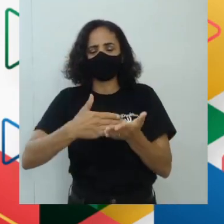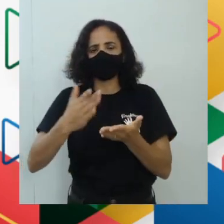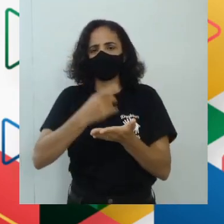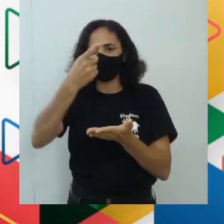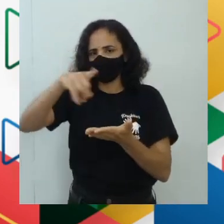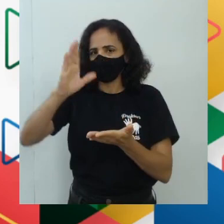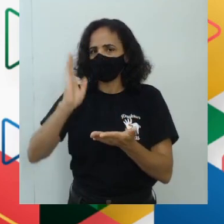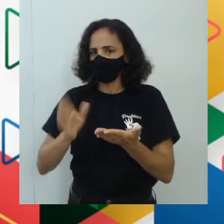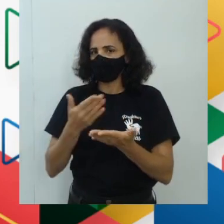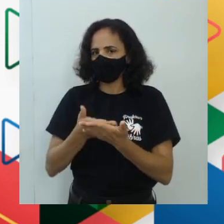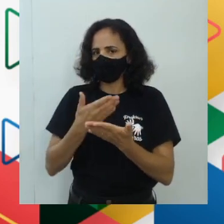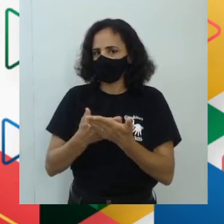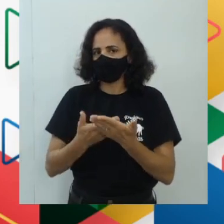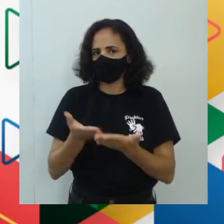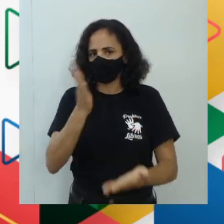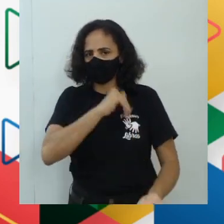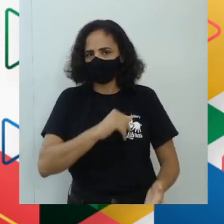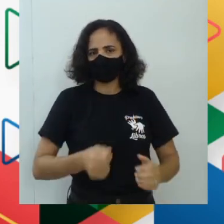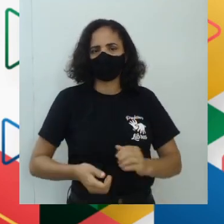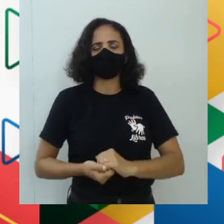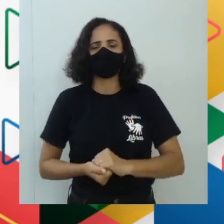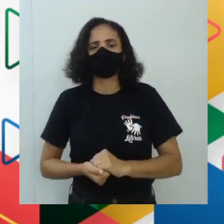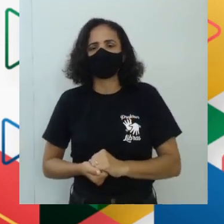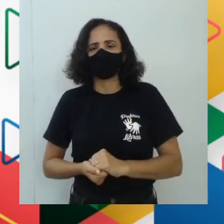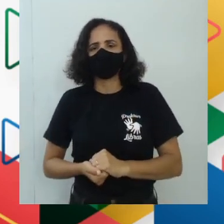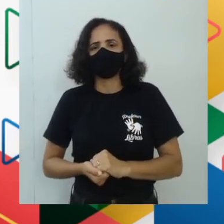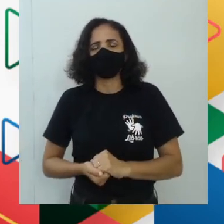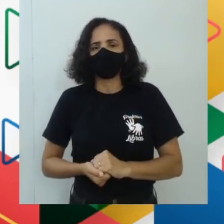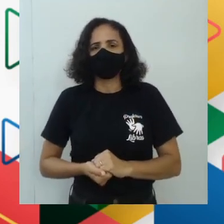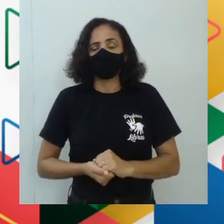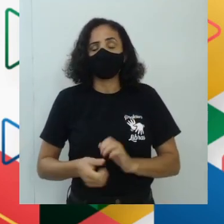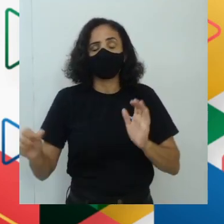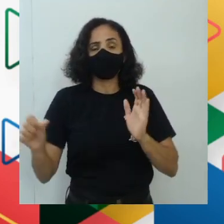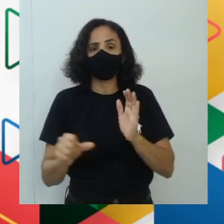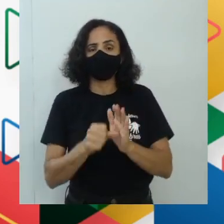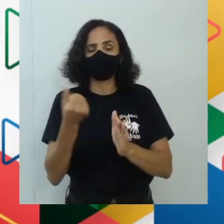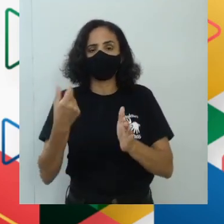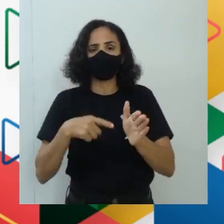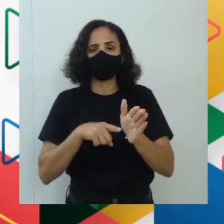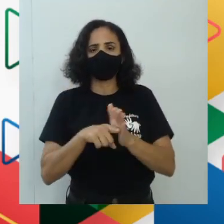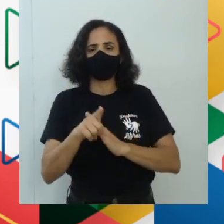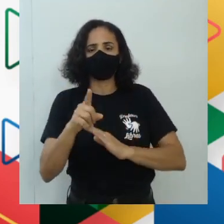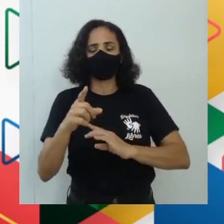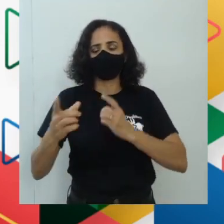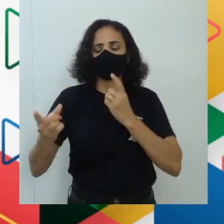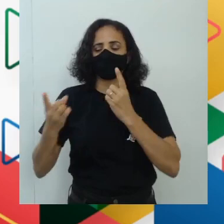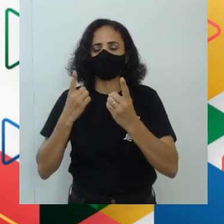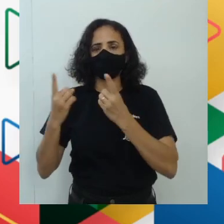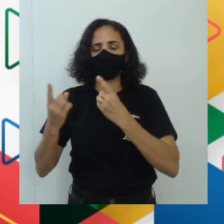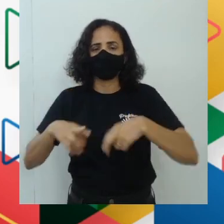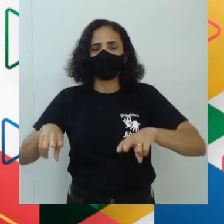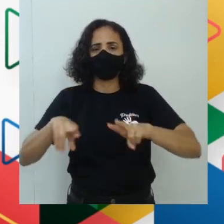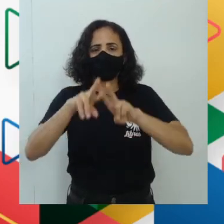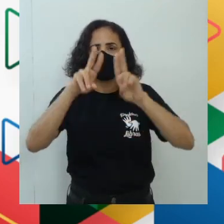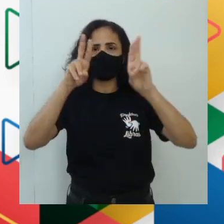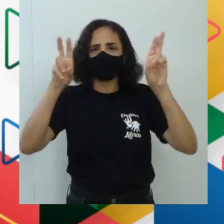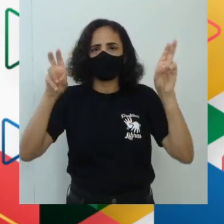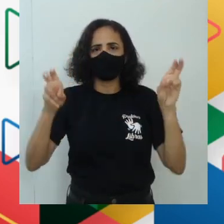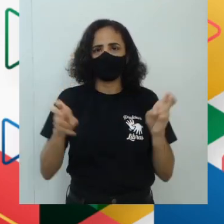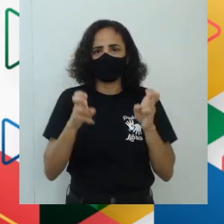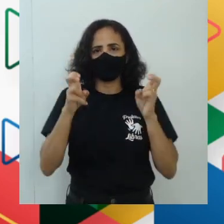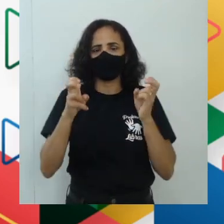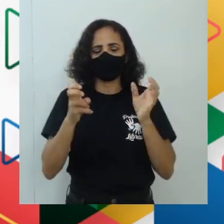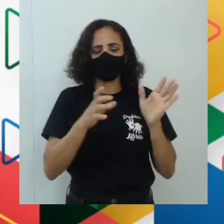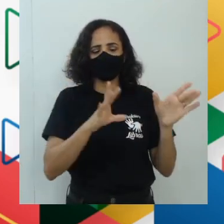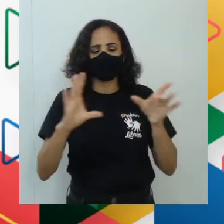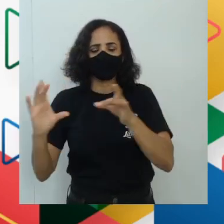em mãos. Vamos lá? Muito bem. Essa primeira pergunta vai debater um tema que é muito importante dentro do